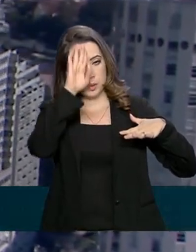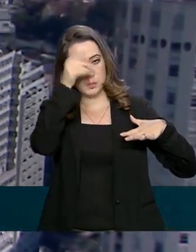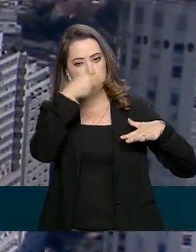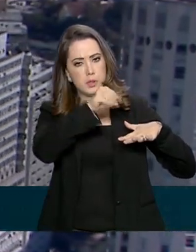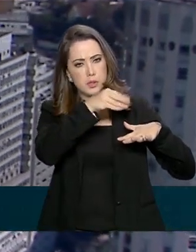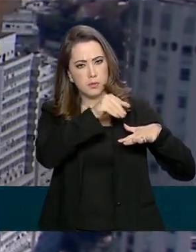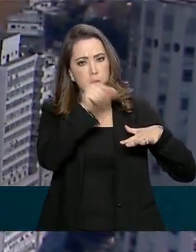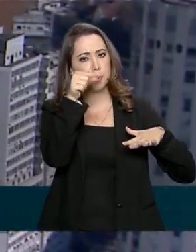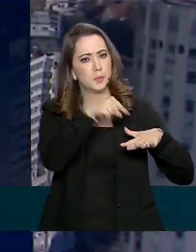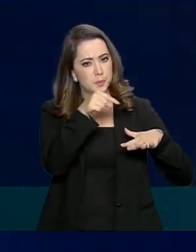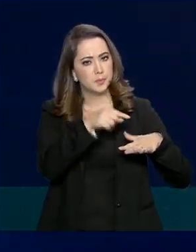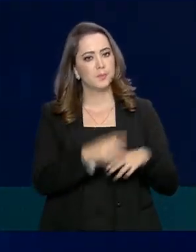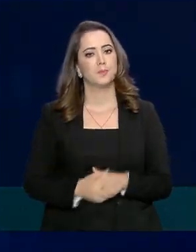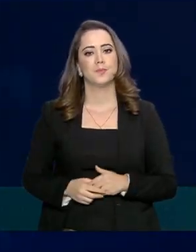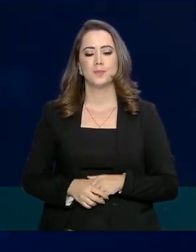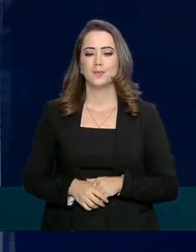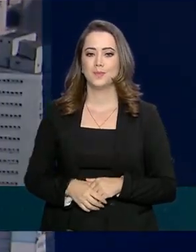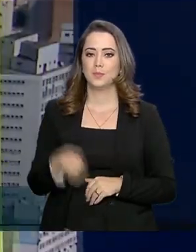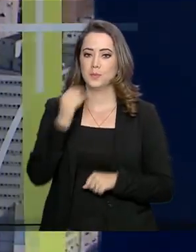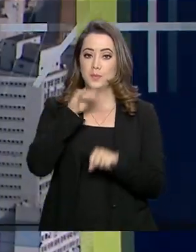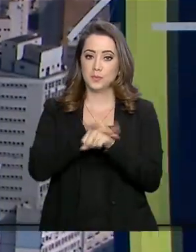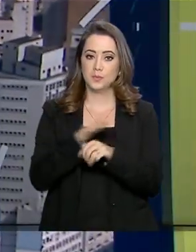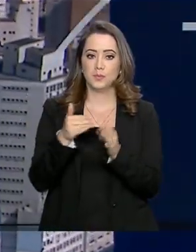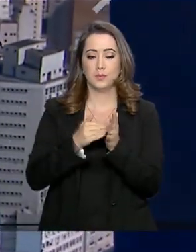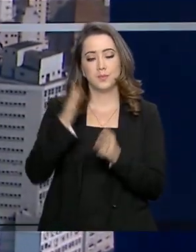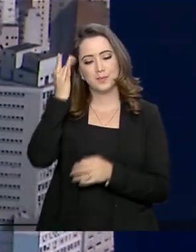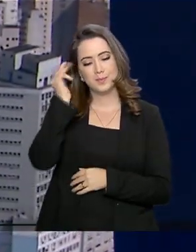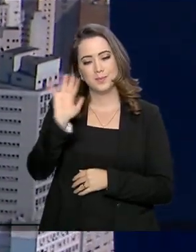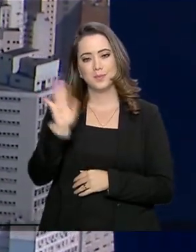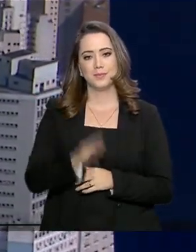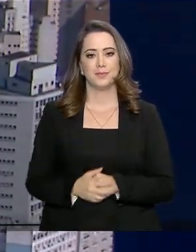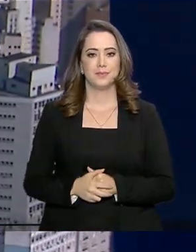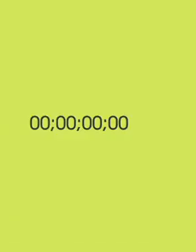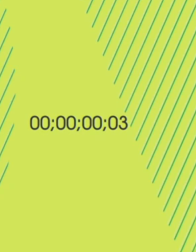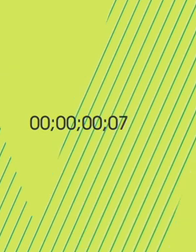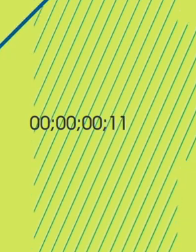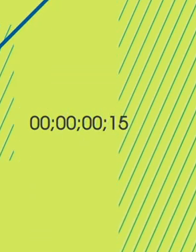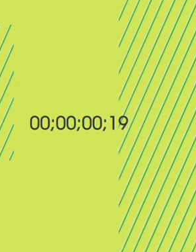federal pelas nossas redes sociais. Uma boa noite para você e até amanhã.